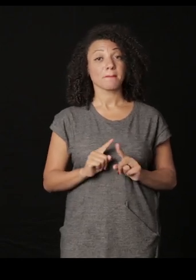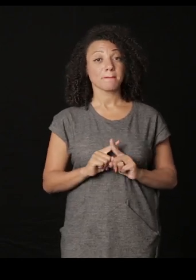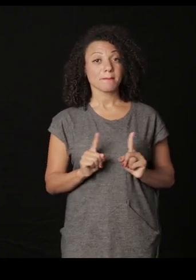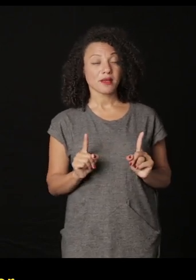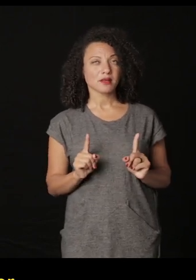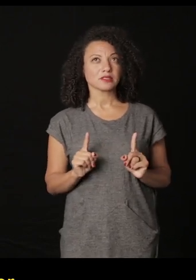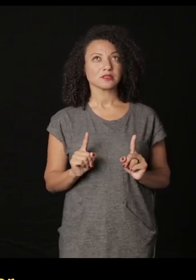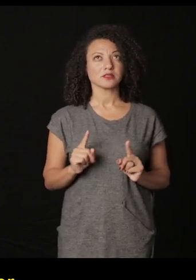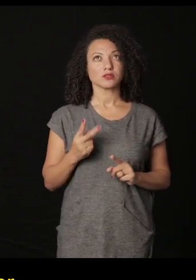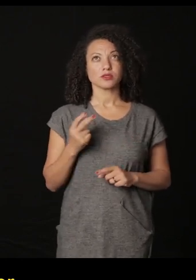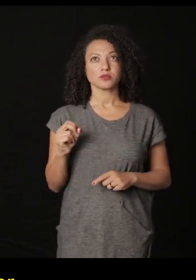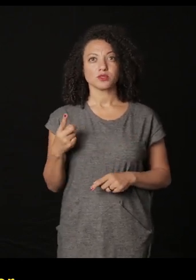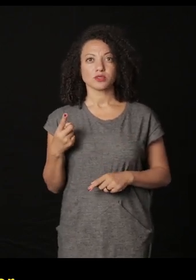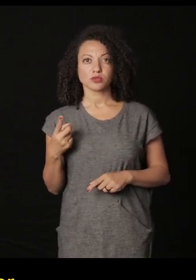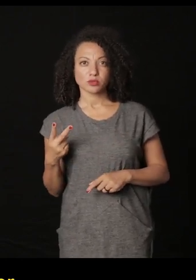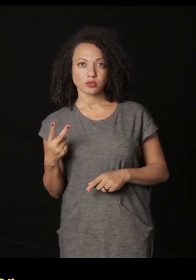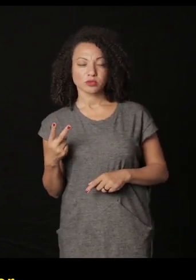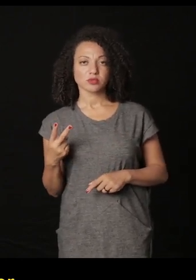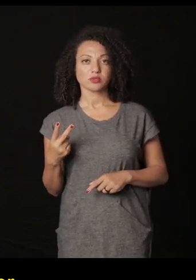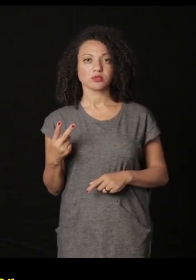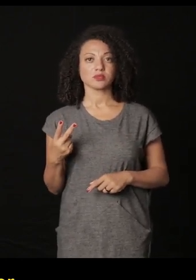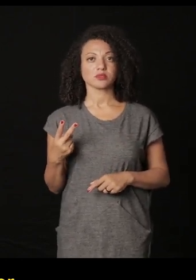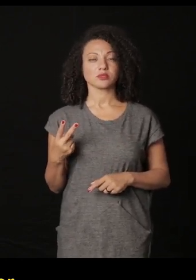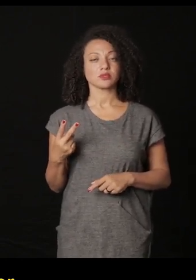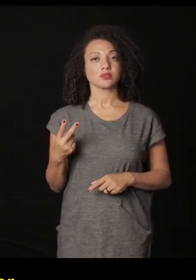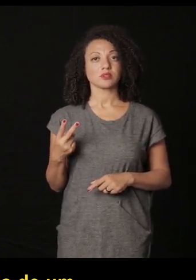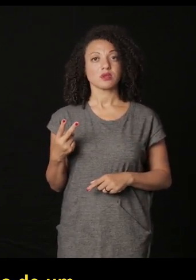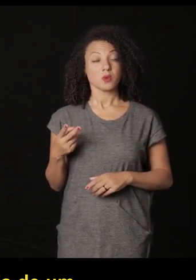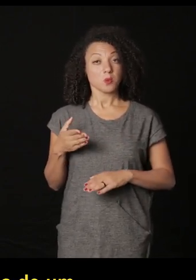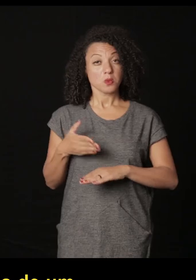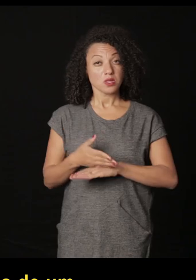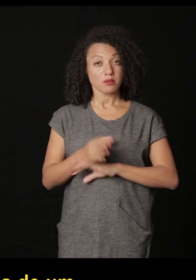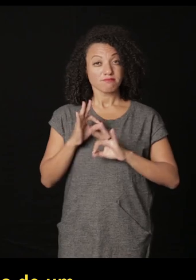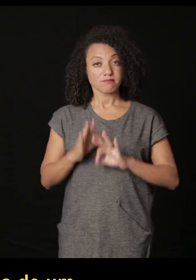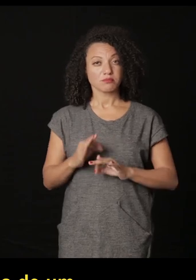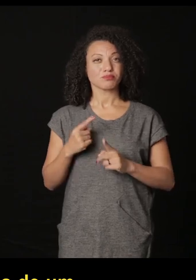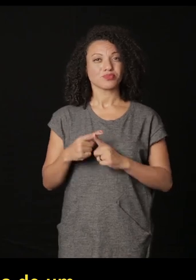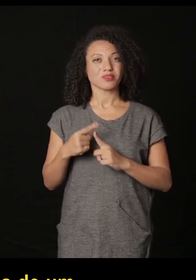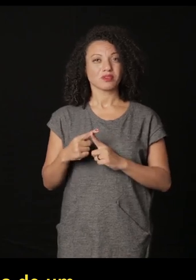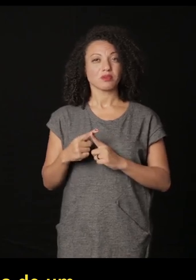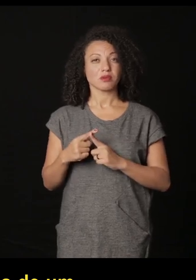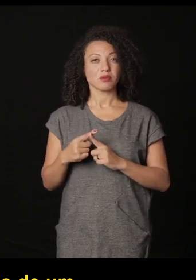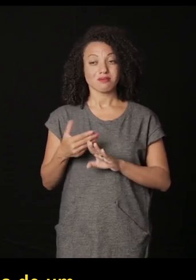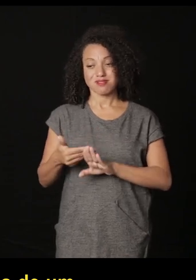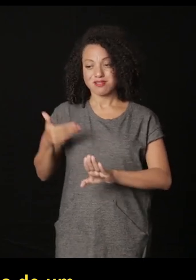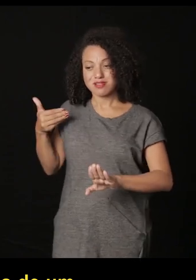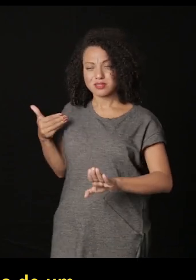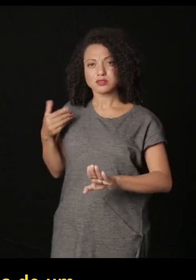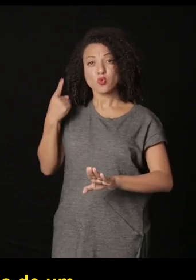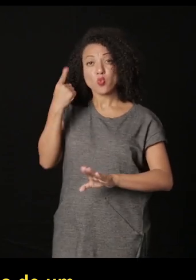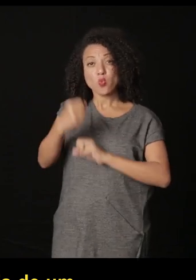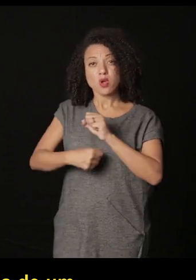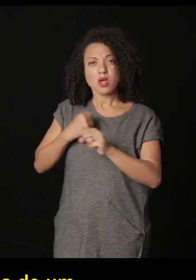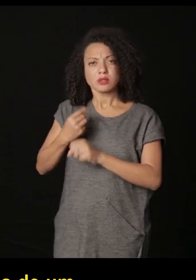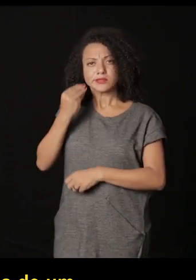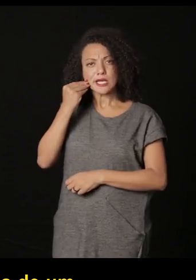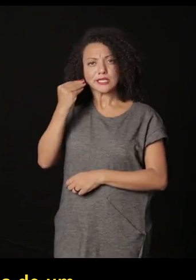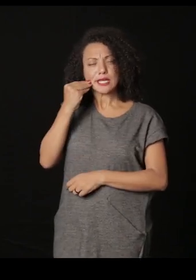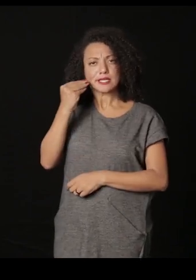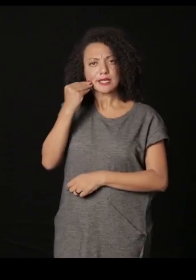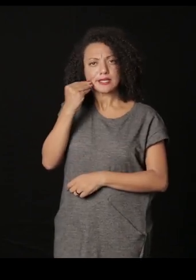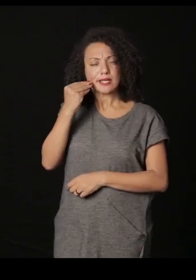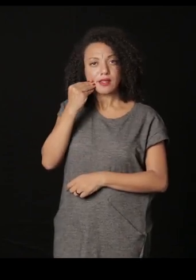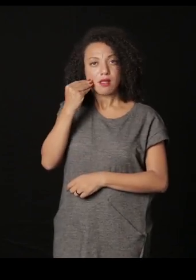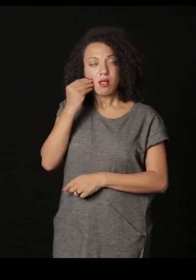mas em 2012 eu pude fazer entrar finalmente depois de mais de um ano de tentativa